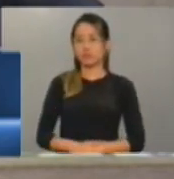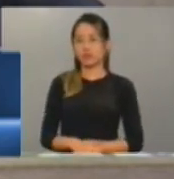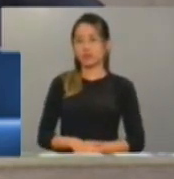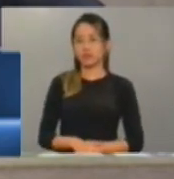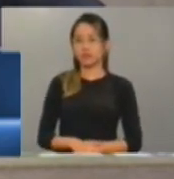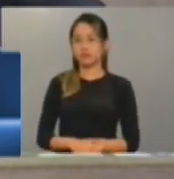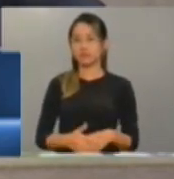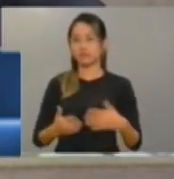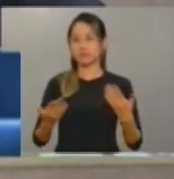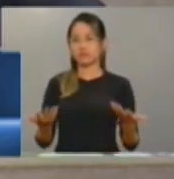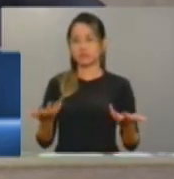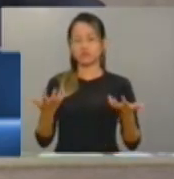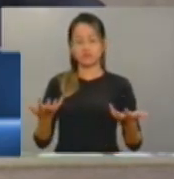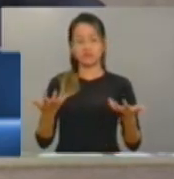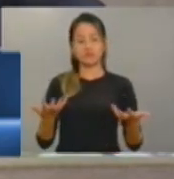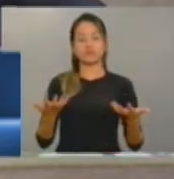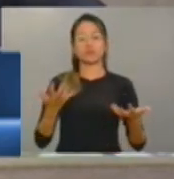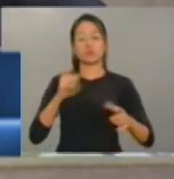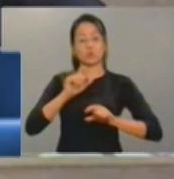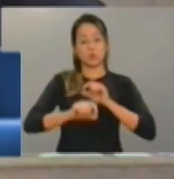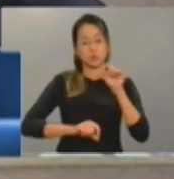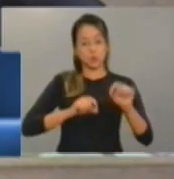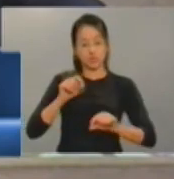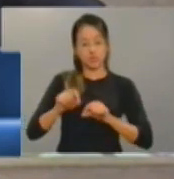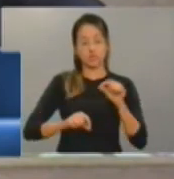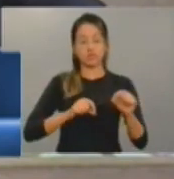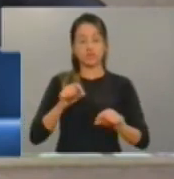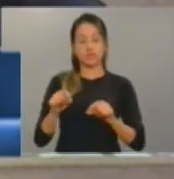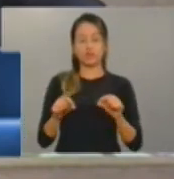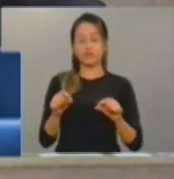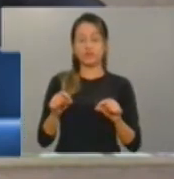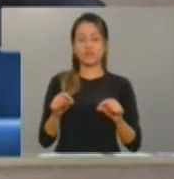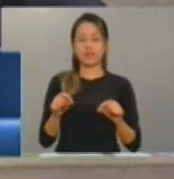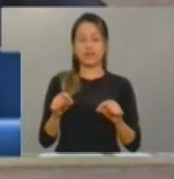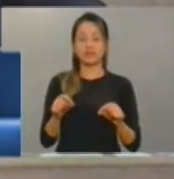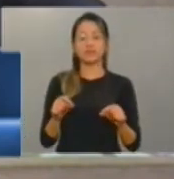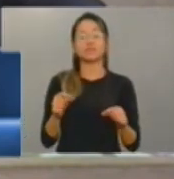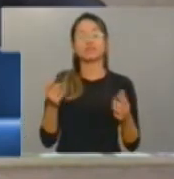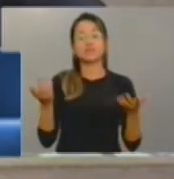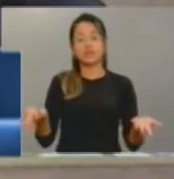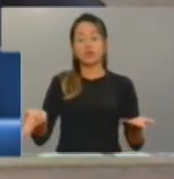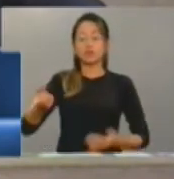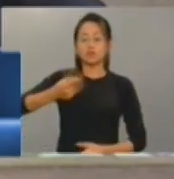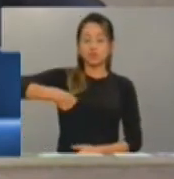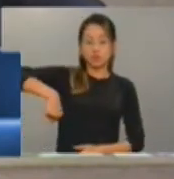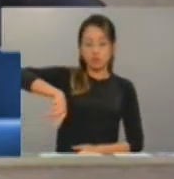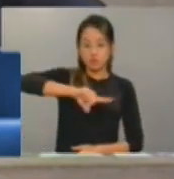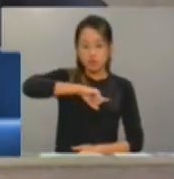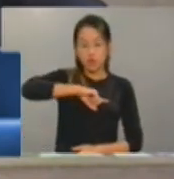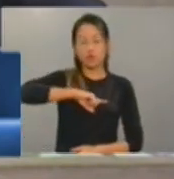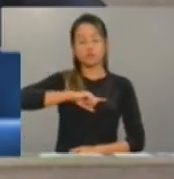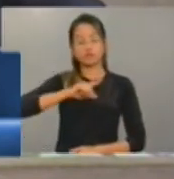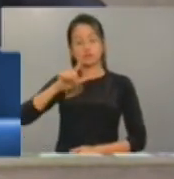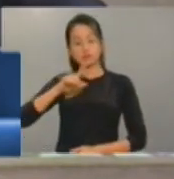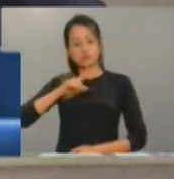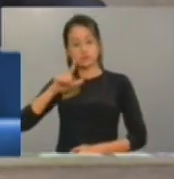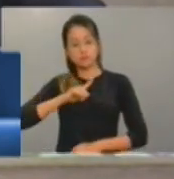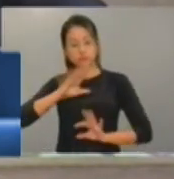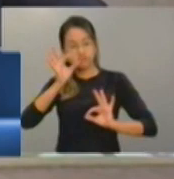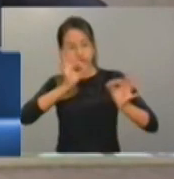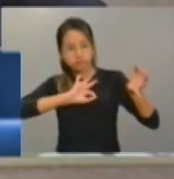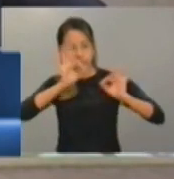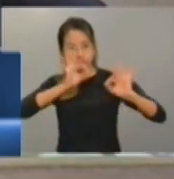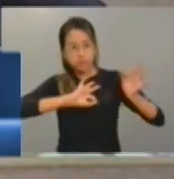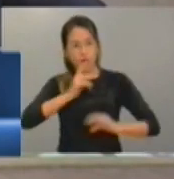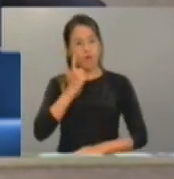compartilhada entre todos os entes da federação, uma ação mais próxima e uma logística mais pertinente, no